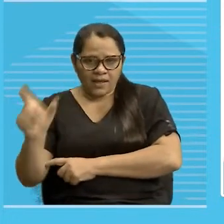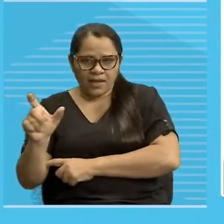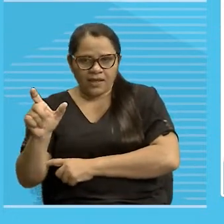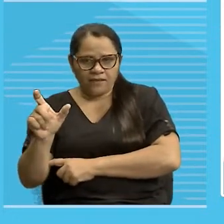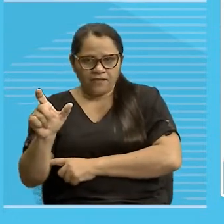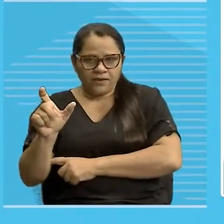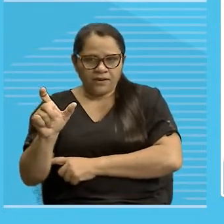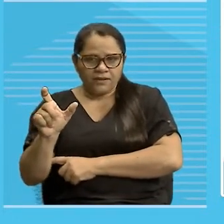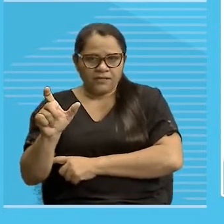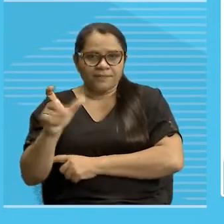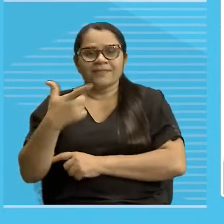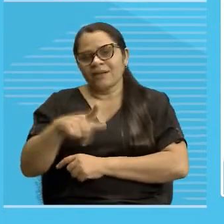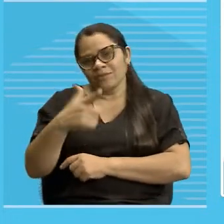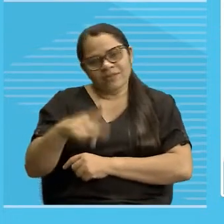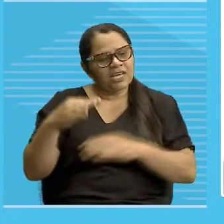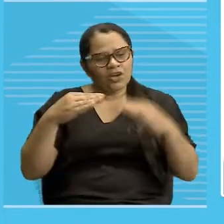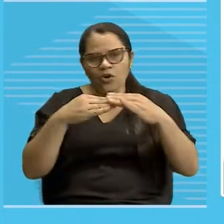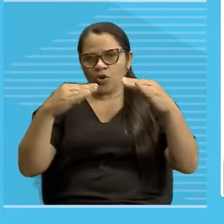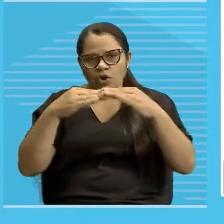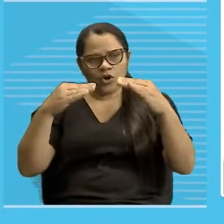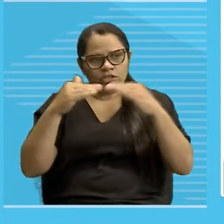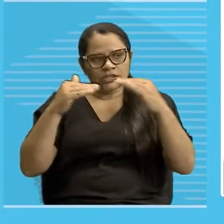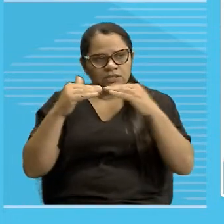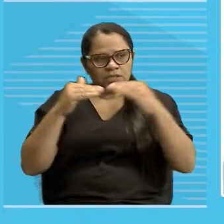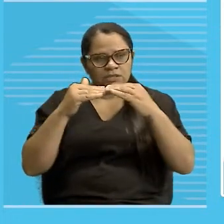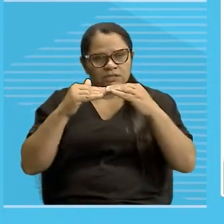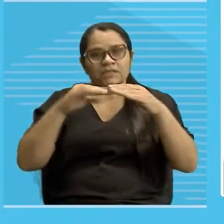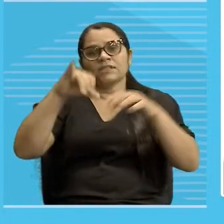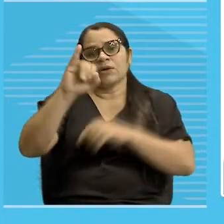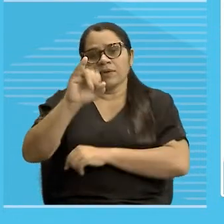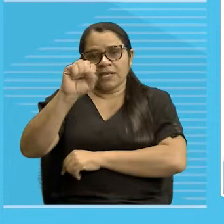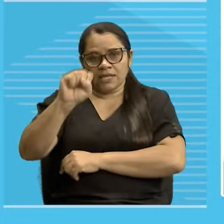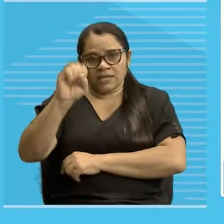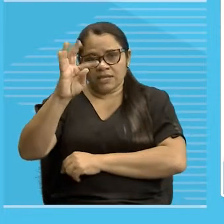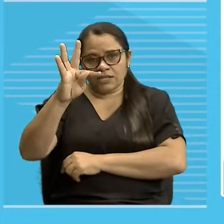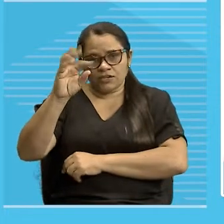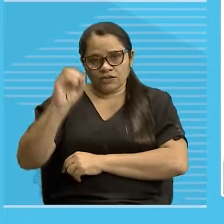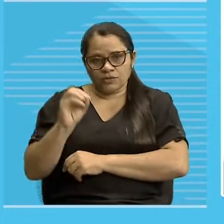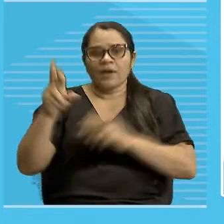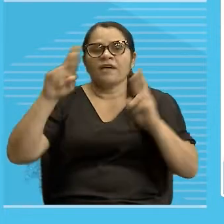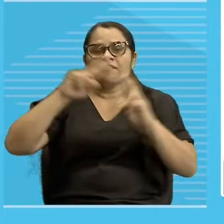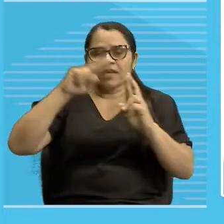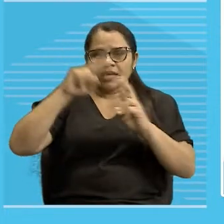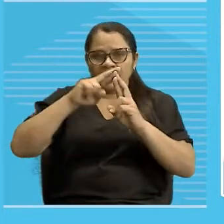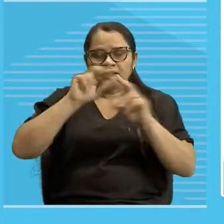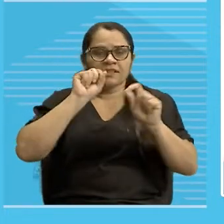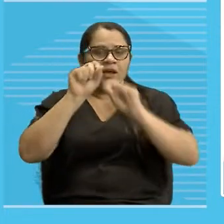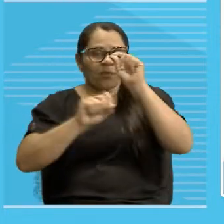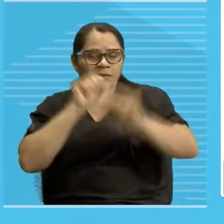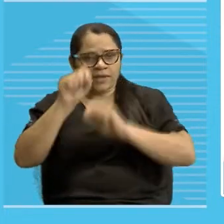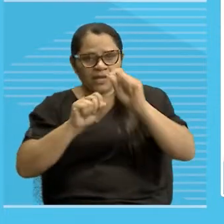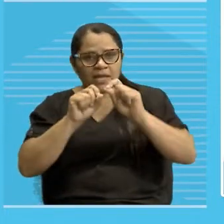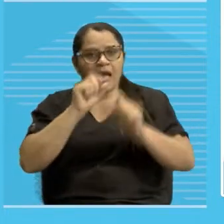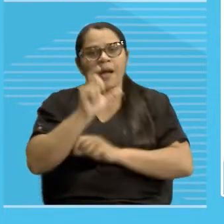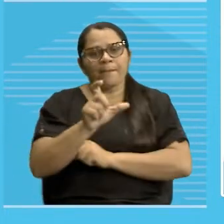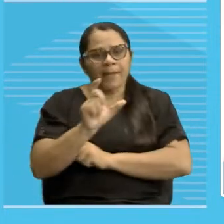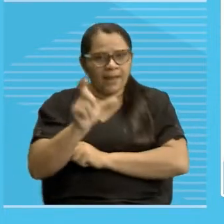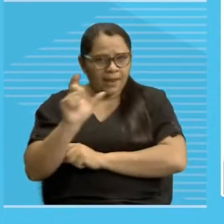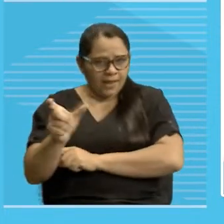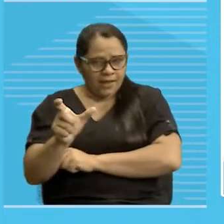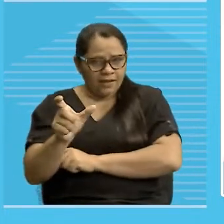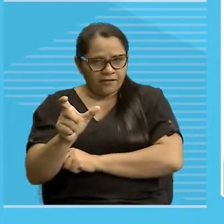não tem concordância, tá, gente? Então, isto vai fazer referência a algo que é